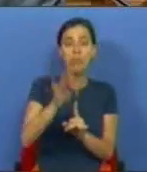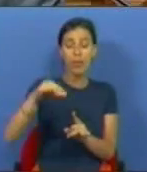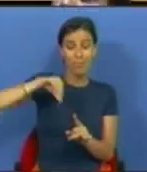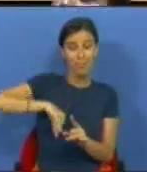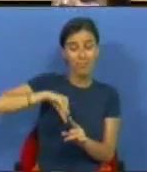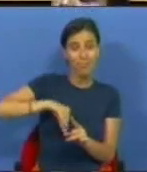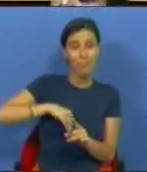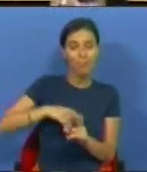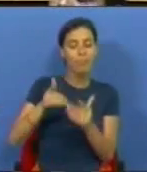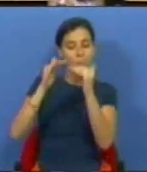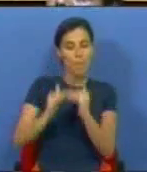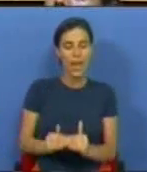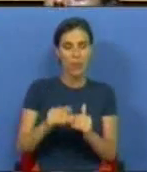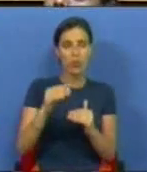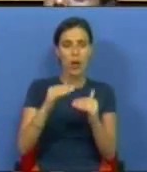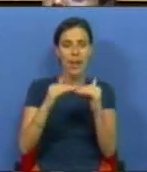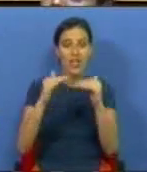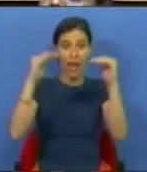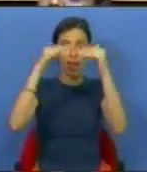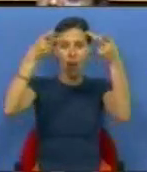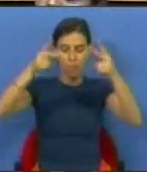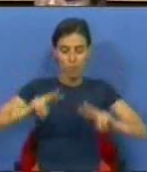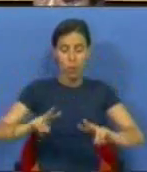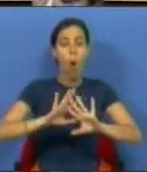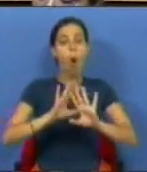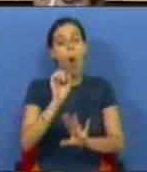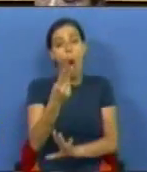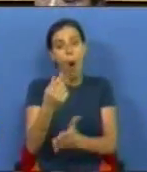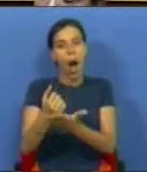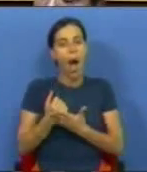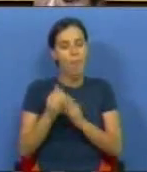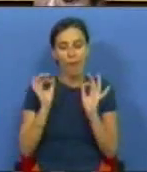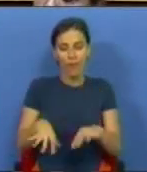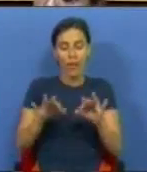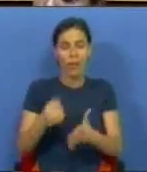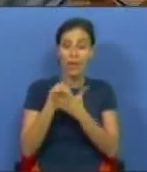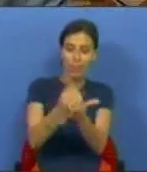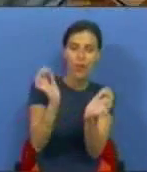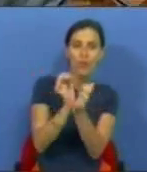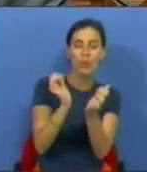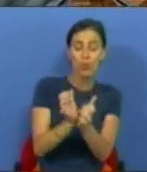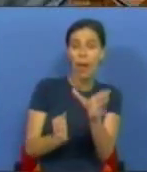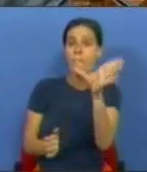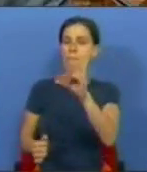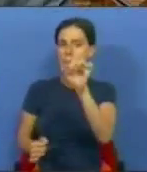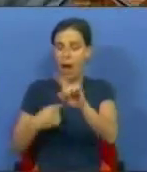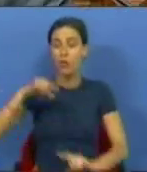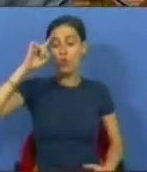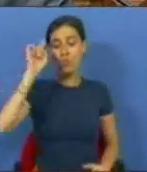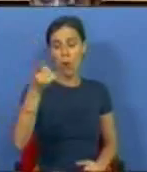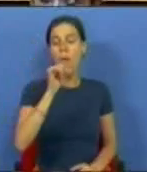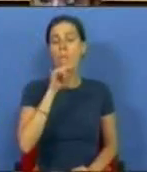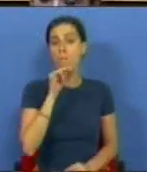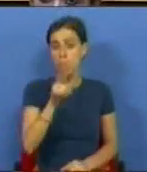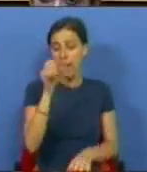bolseiros que vão baixar de escalão ou vão deixar de ser apoiados pelo Sistema de Ação Social. Mas nós sabemos que